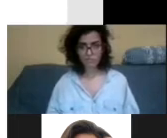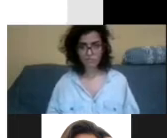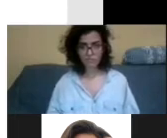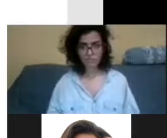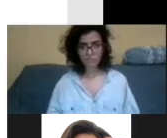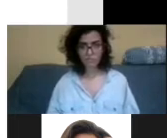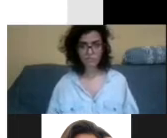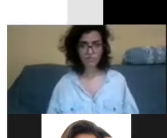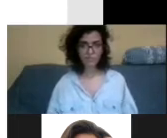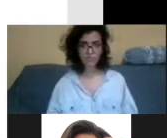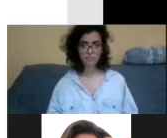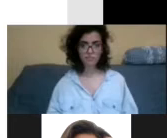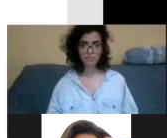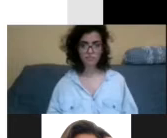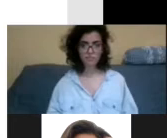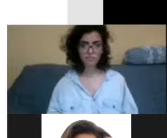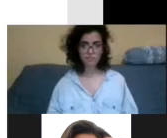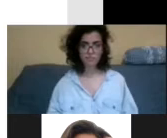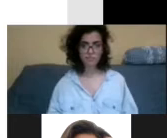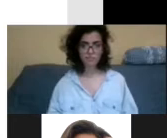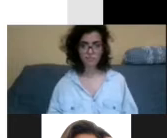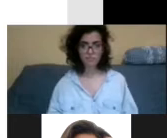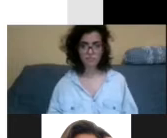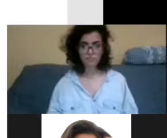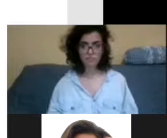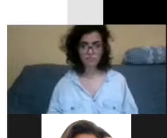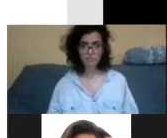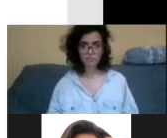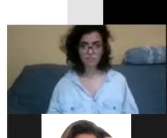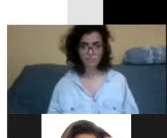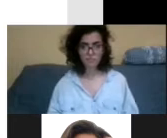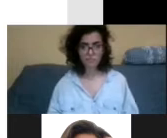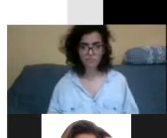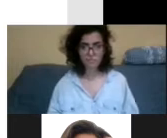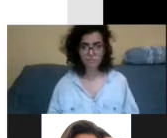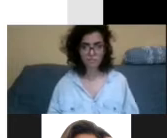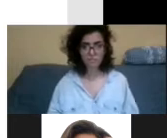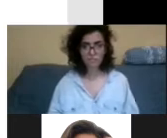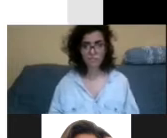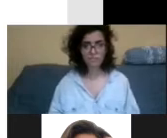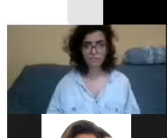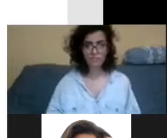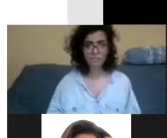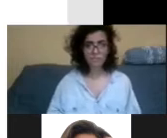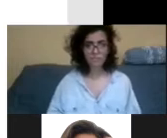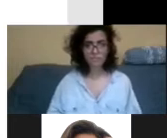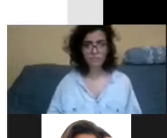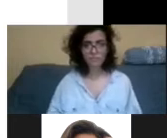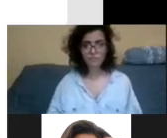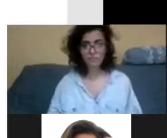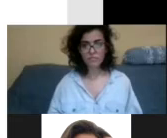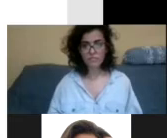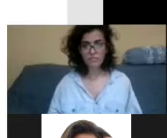Aí, por exemplo, você tem um conceito abstrato, você pode botar um asteriscozinho e